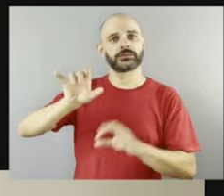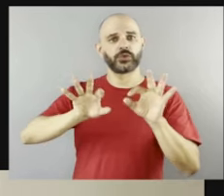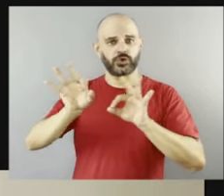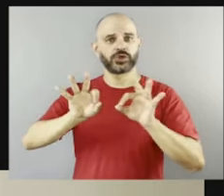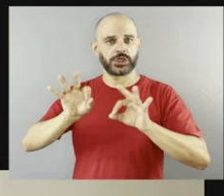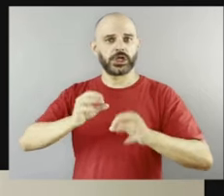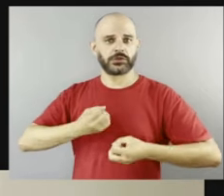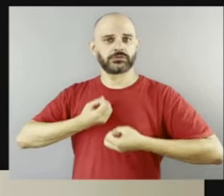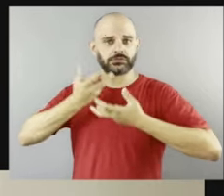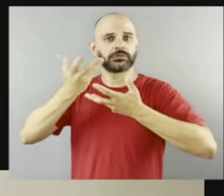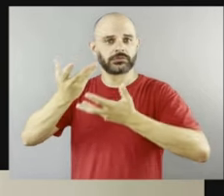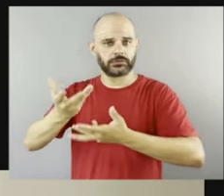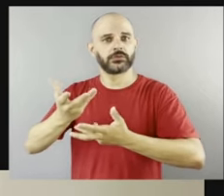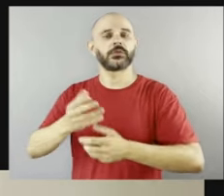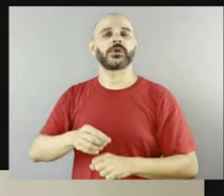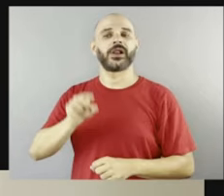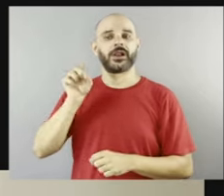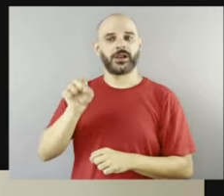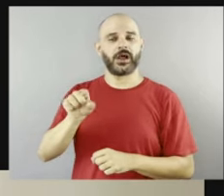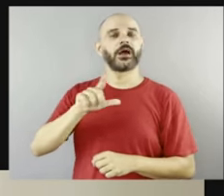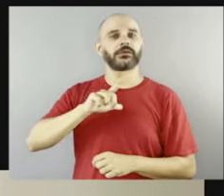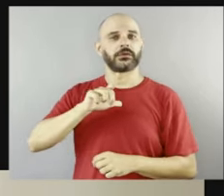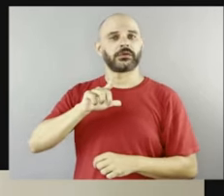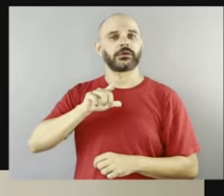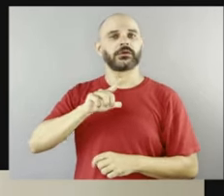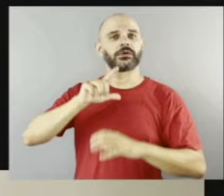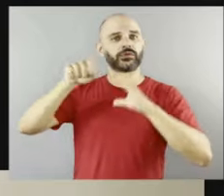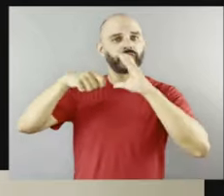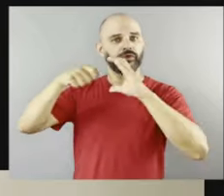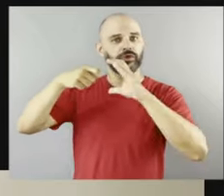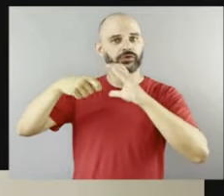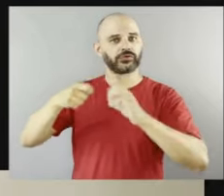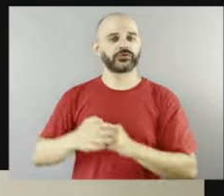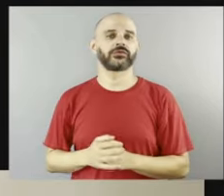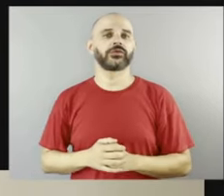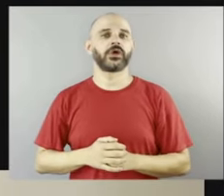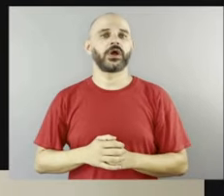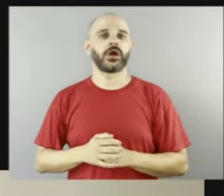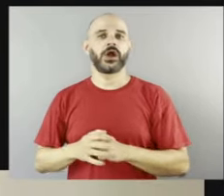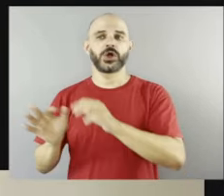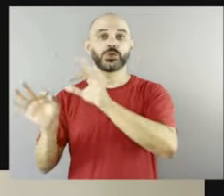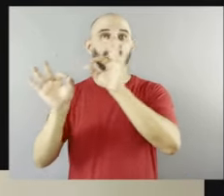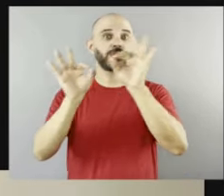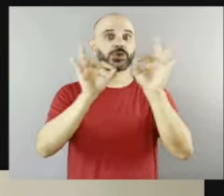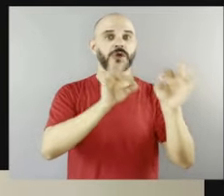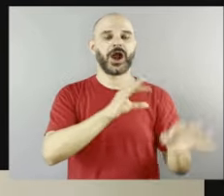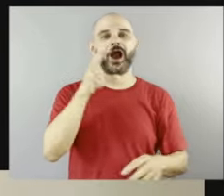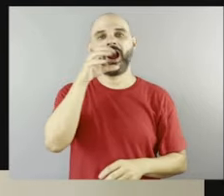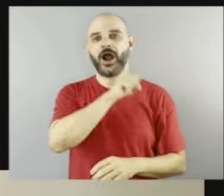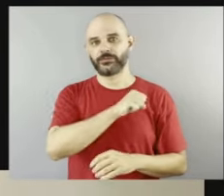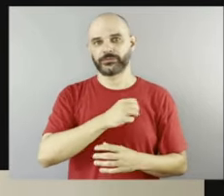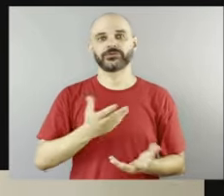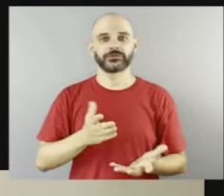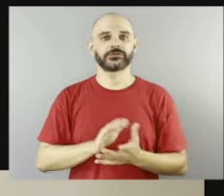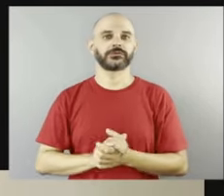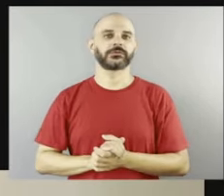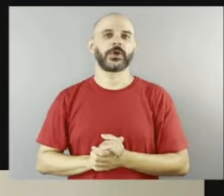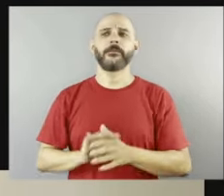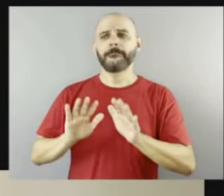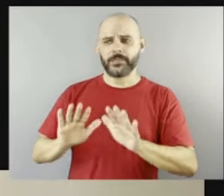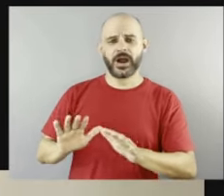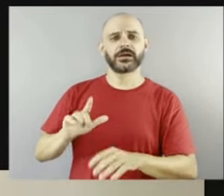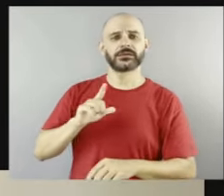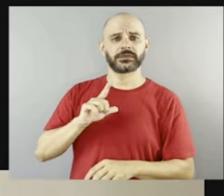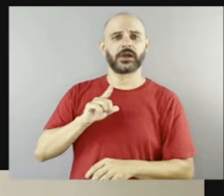fora, nós estamos disponibilizando o vídeo. Porque nós passamos aqui muito rapidinho, né? Para que as pessoas... Não, ele é isso.